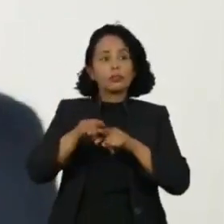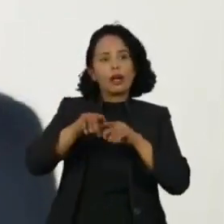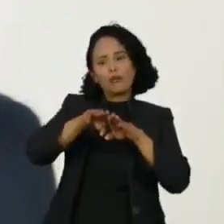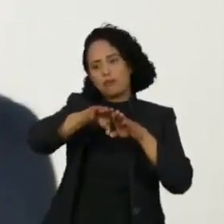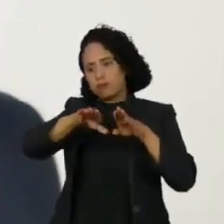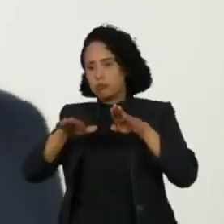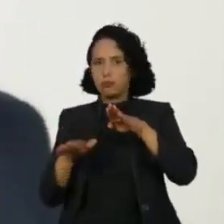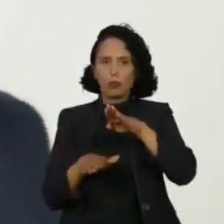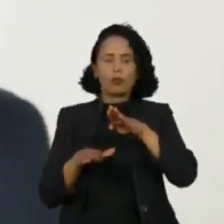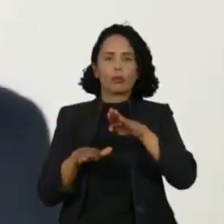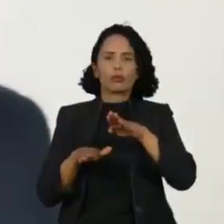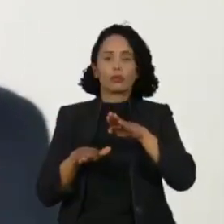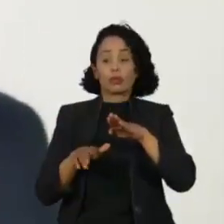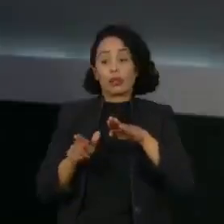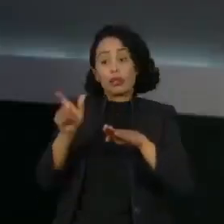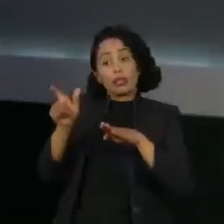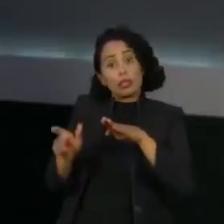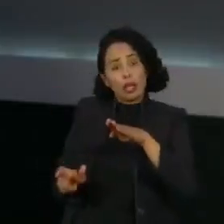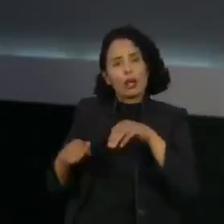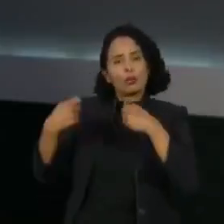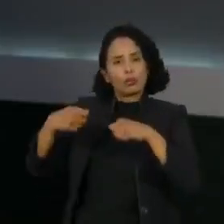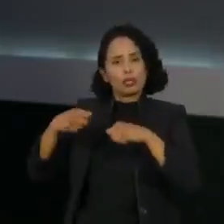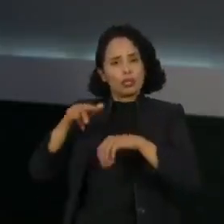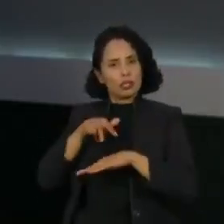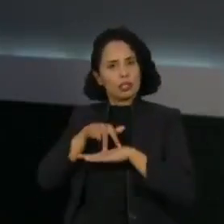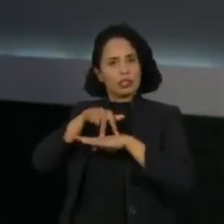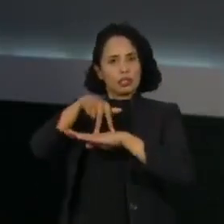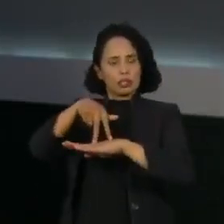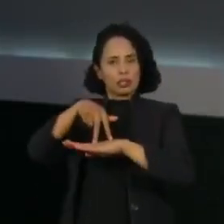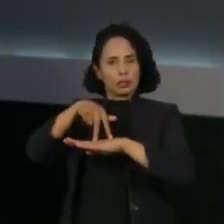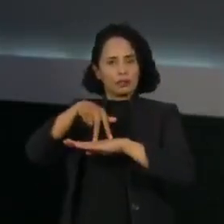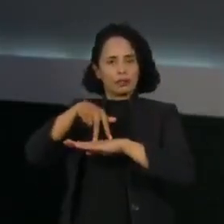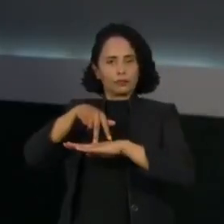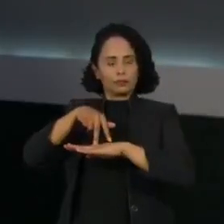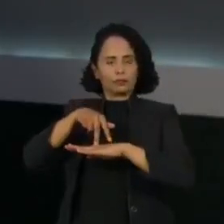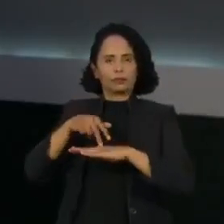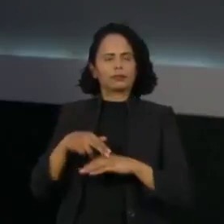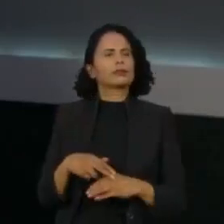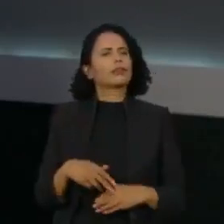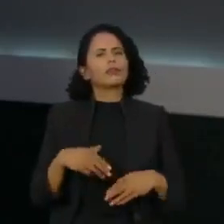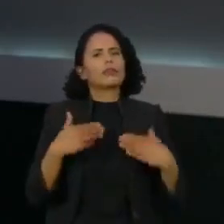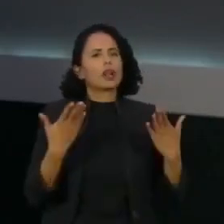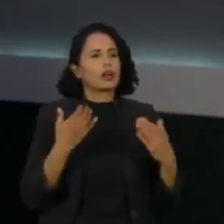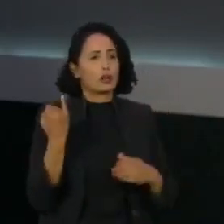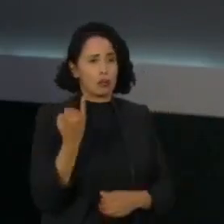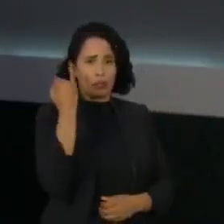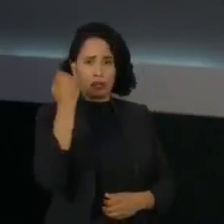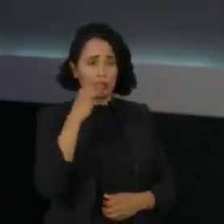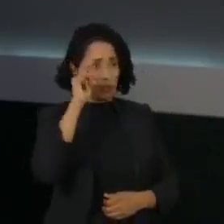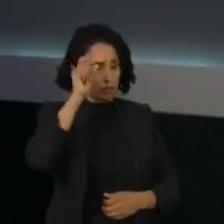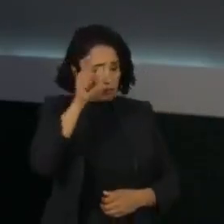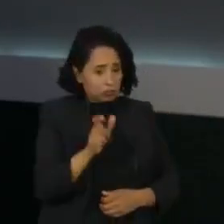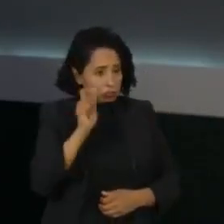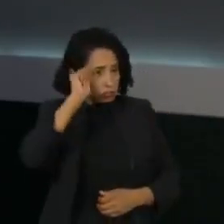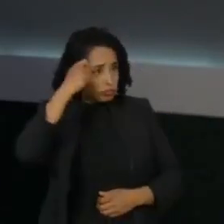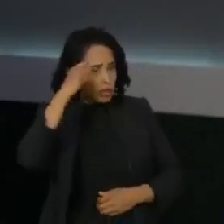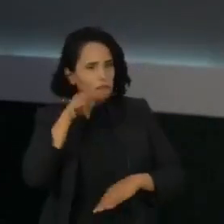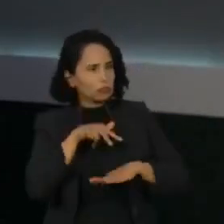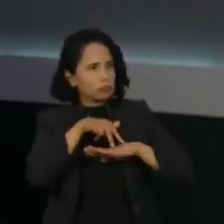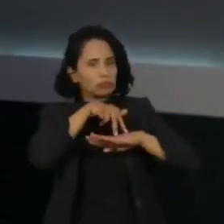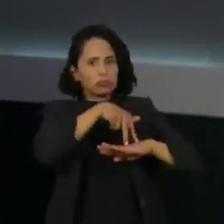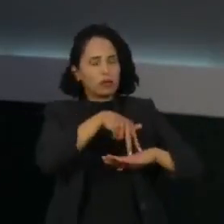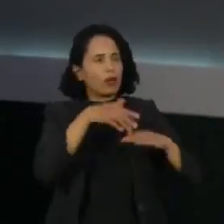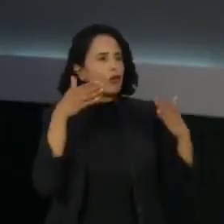é no sentido de pôr o negro no topo da agenda. Qual é a importância de se colocar o negro, então, nesse ponto central,